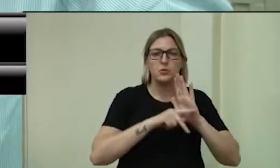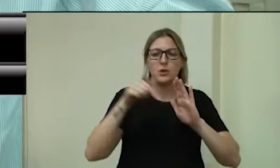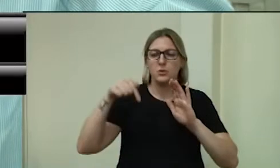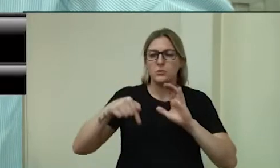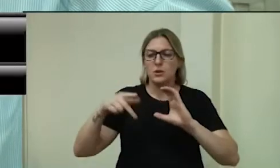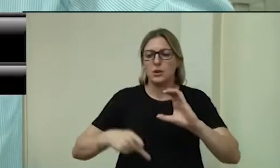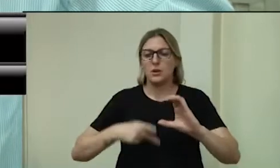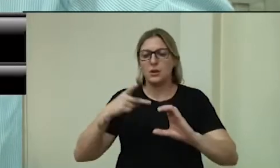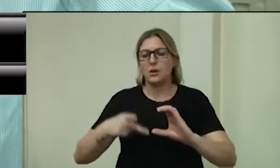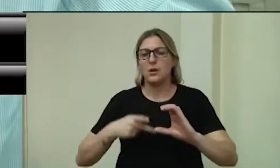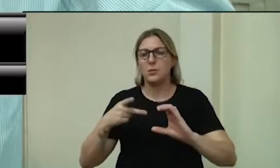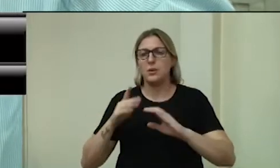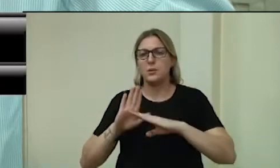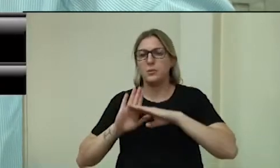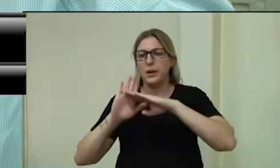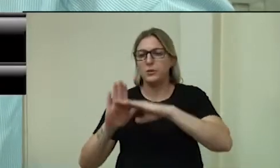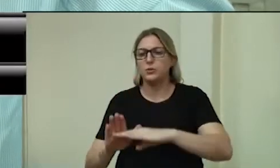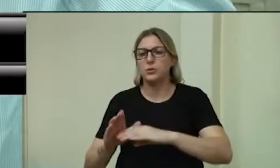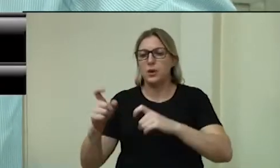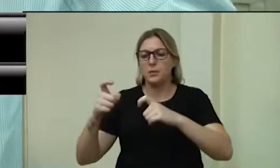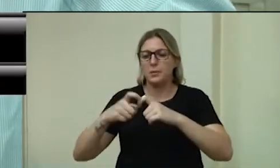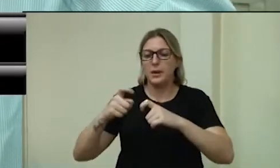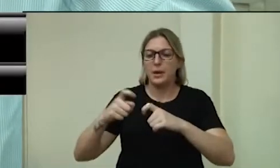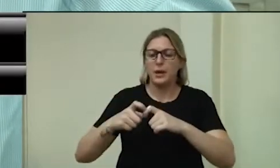para beneficiar médicos,